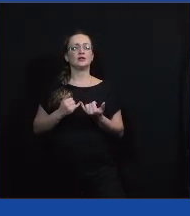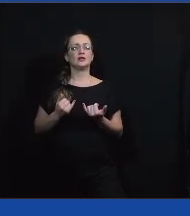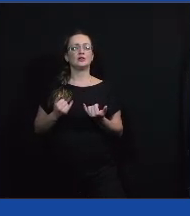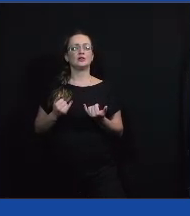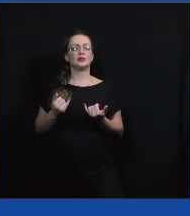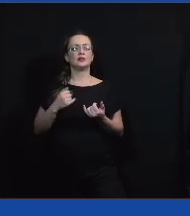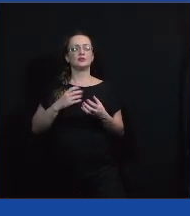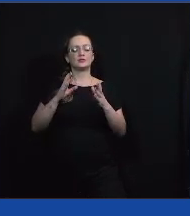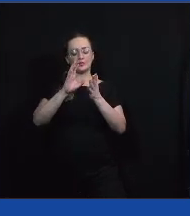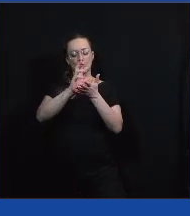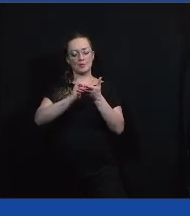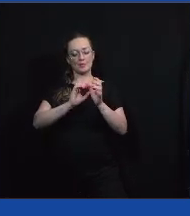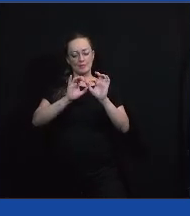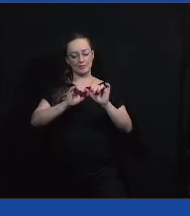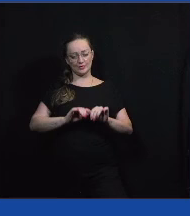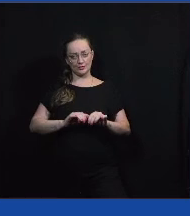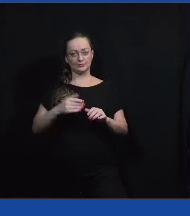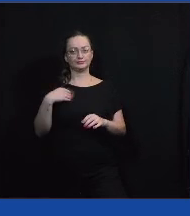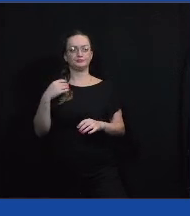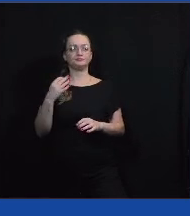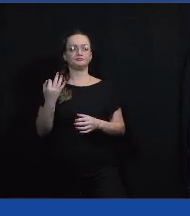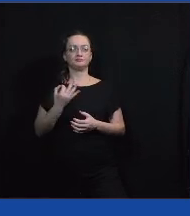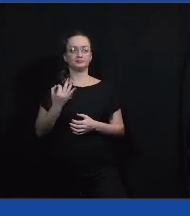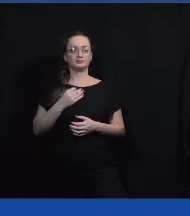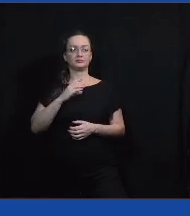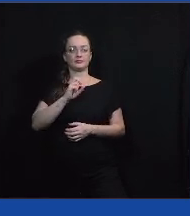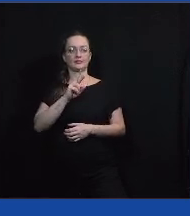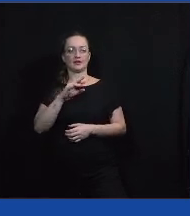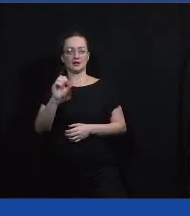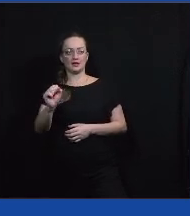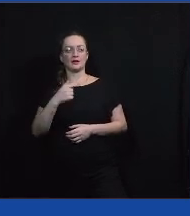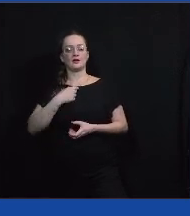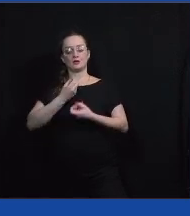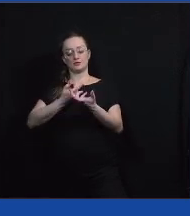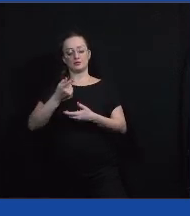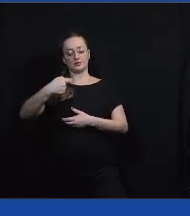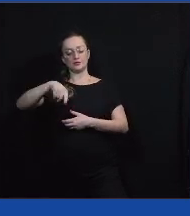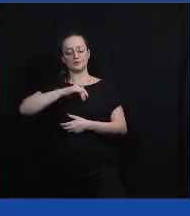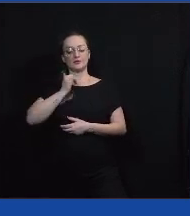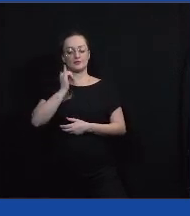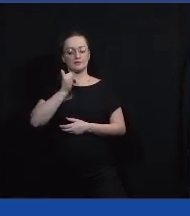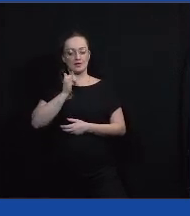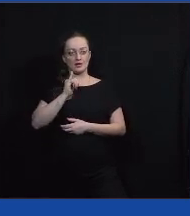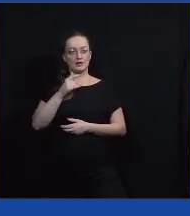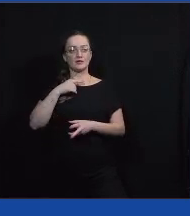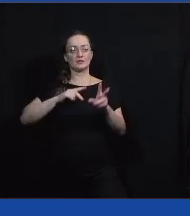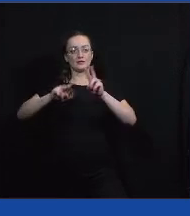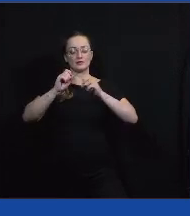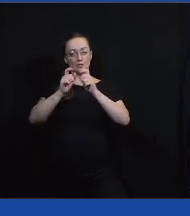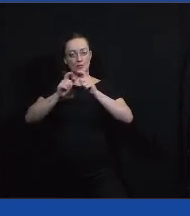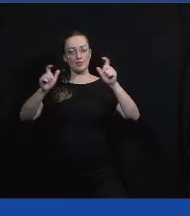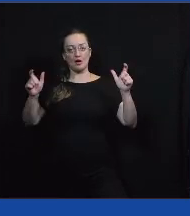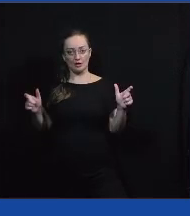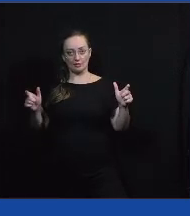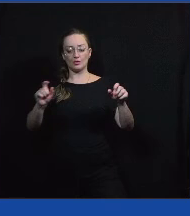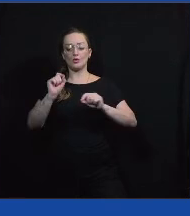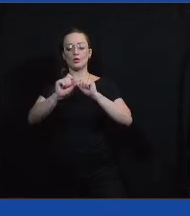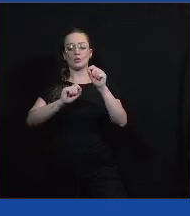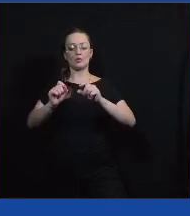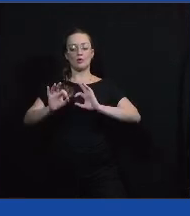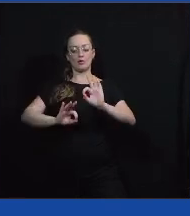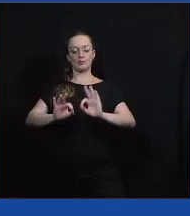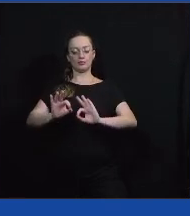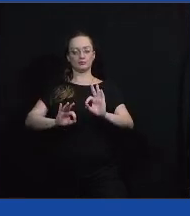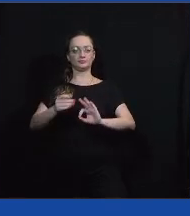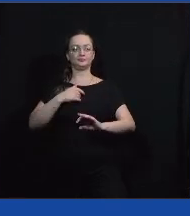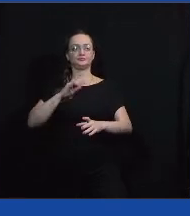sido preenchido bonitinho, então aqui seriam os dados que vocês falaram, para a gente ter essa visão macro de qual o problema público que a gente